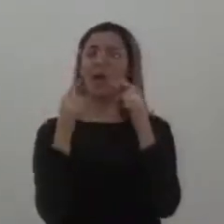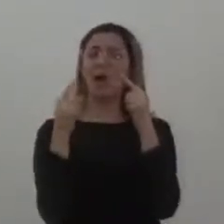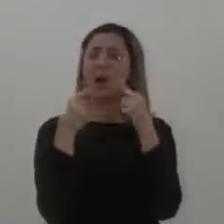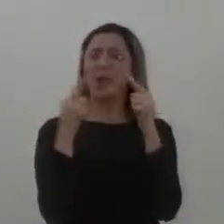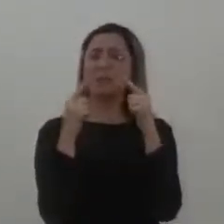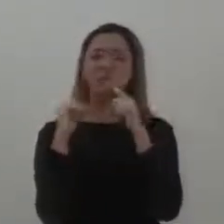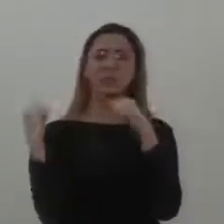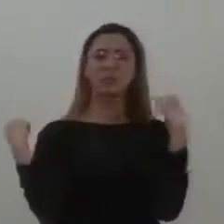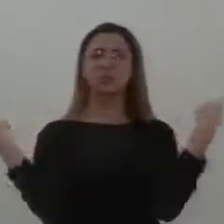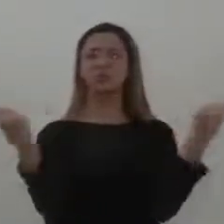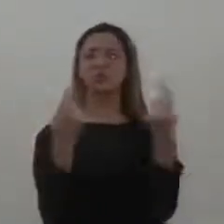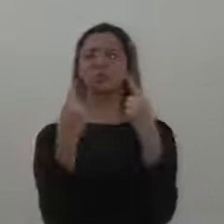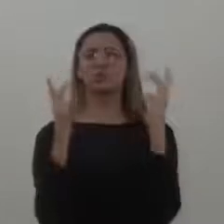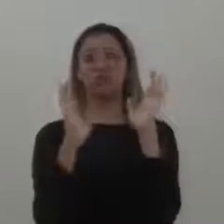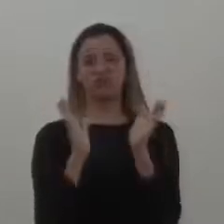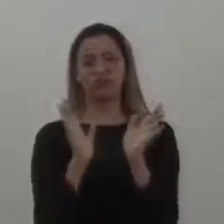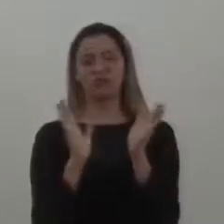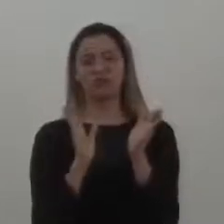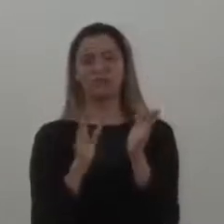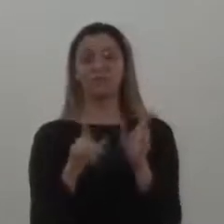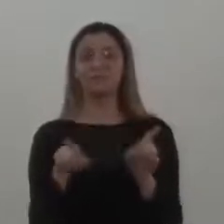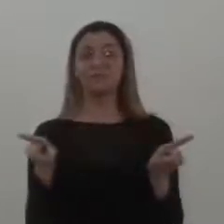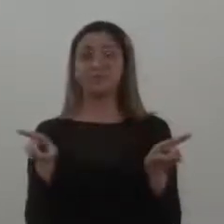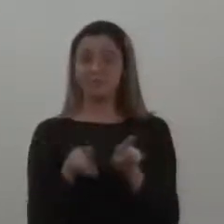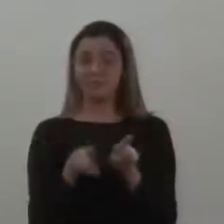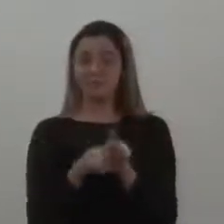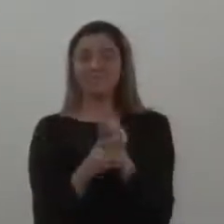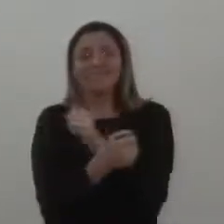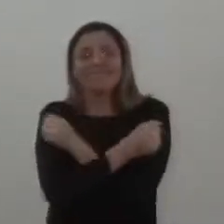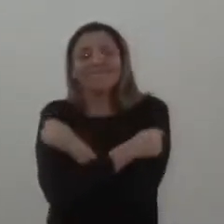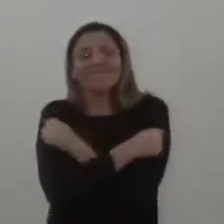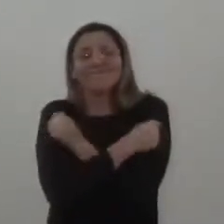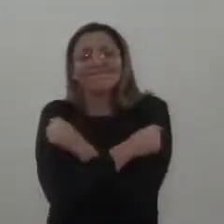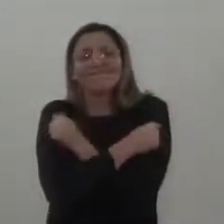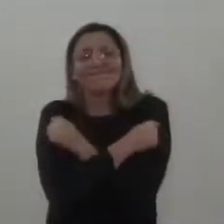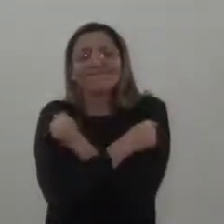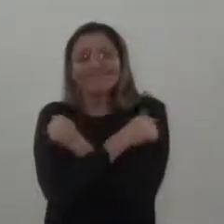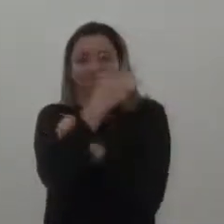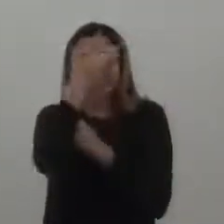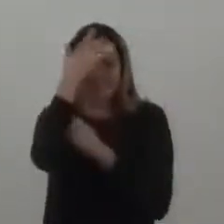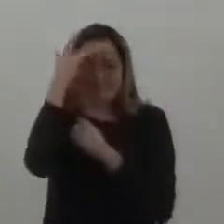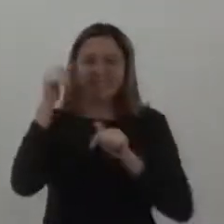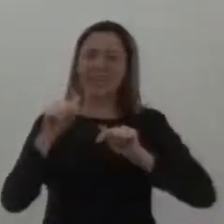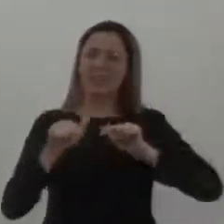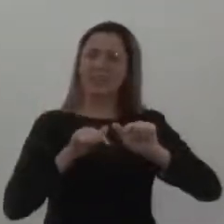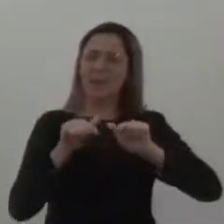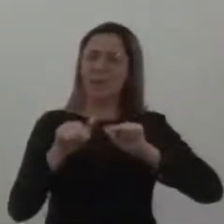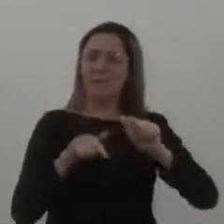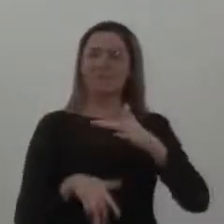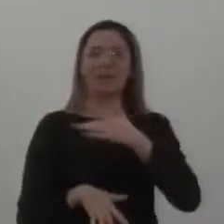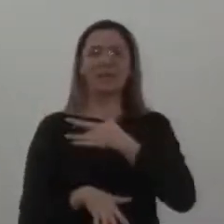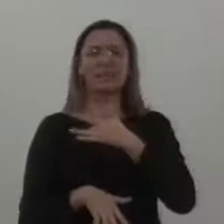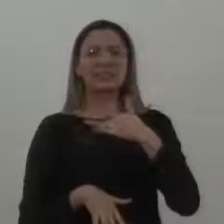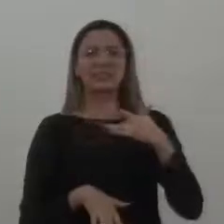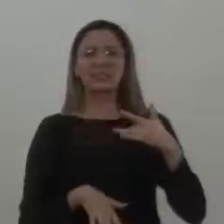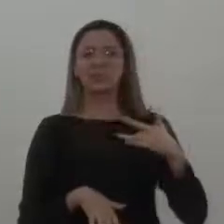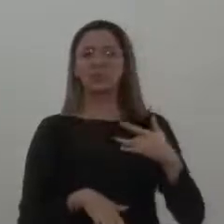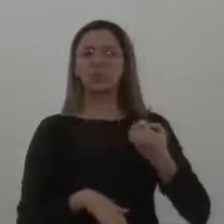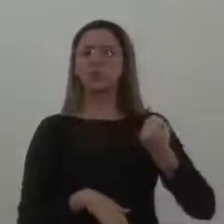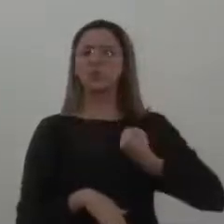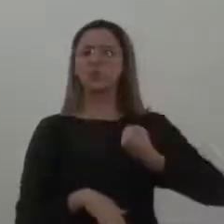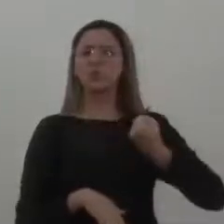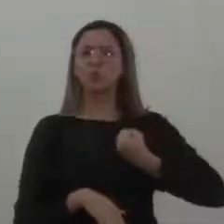nessa casa têm. E também aqui eu quero deixar um abraço para pessoal da Secretaria da Saúde e todos os cursos que têm. Os números que têm passado para a gente.